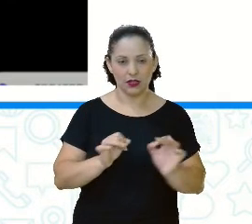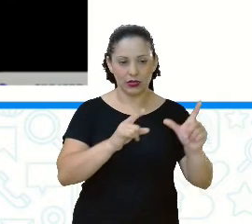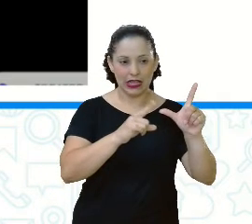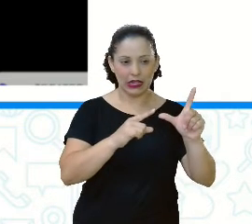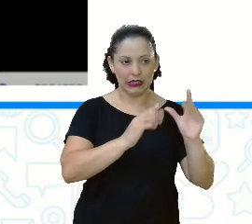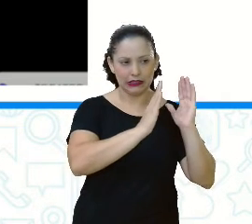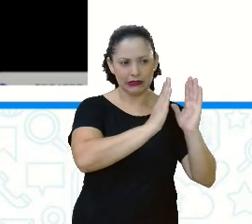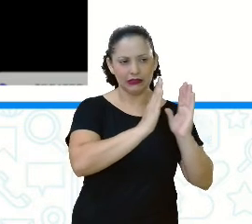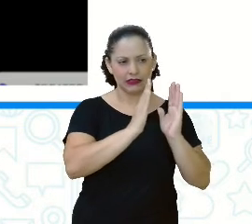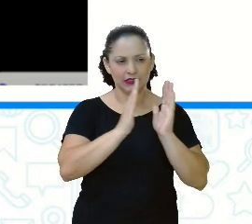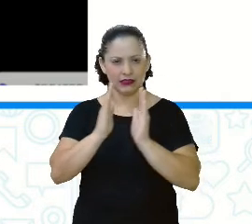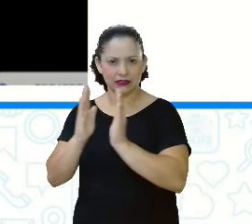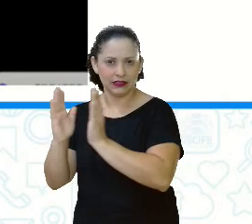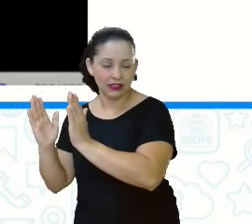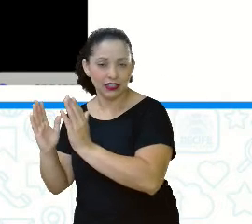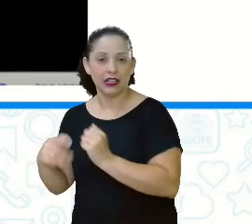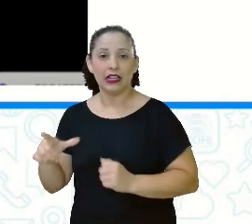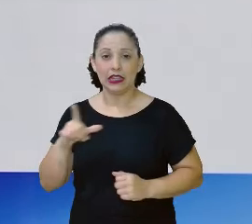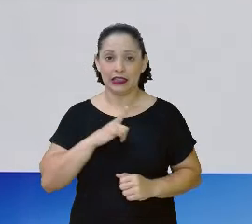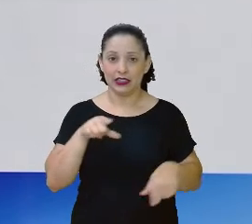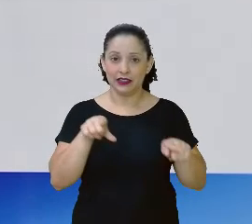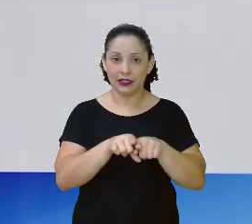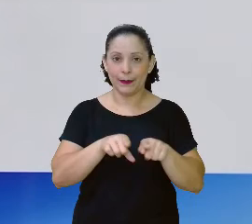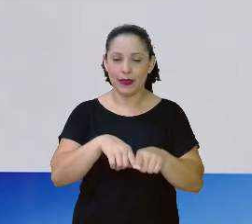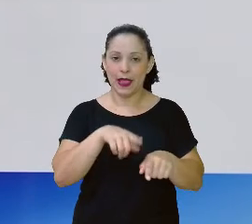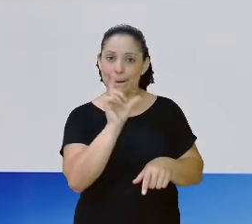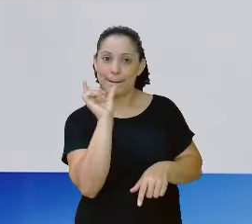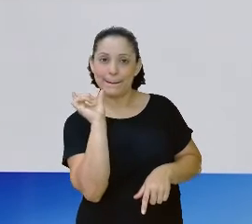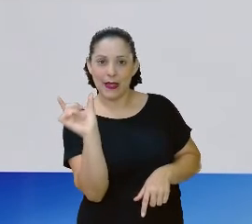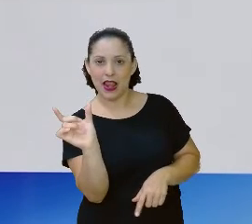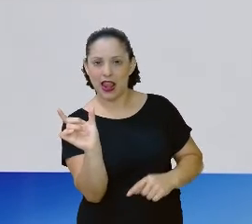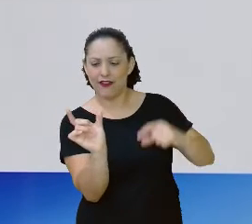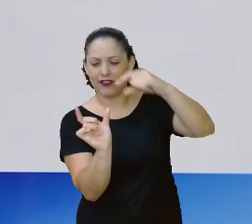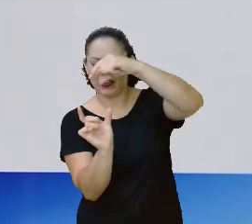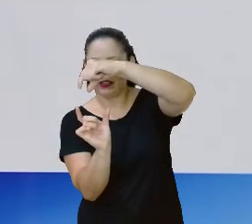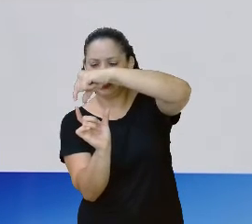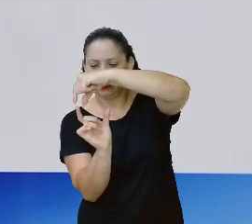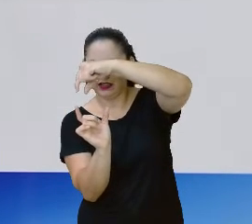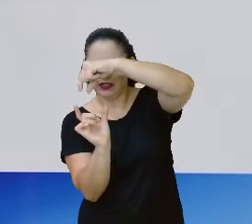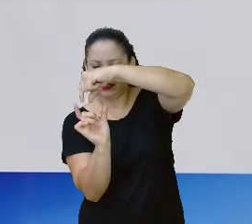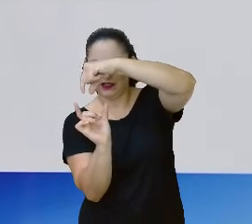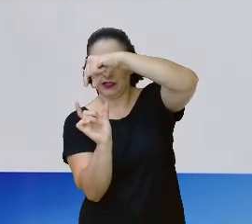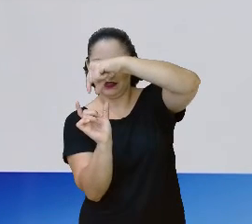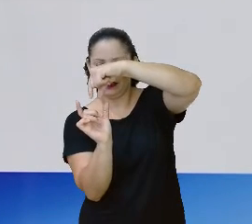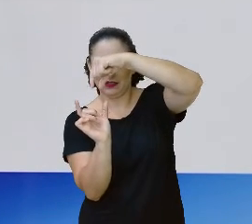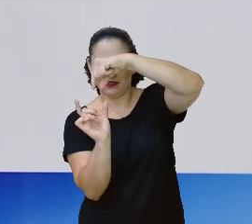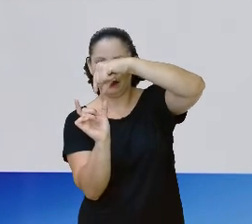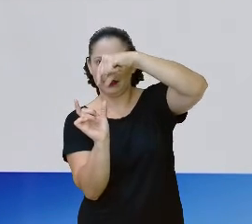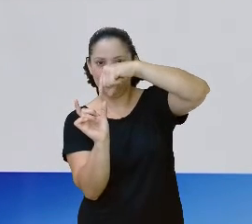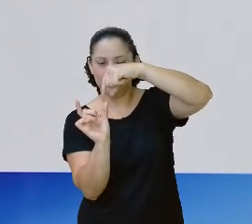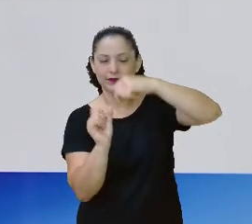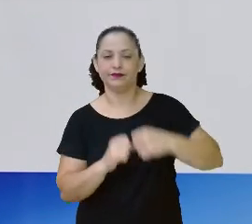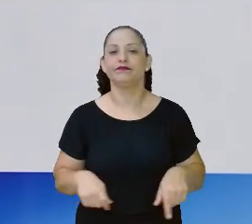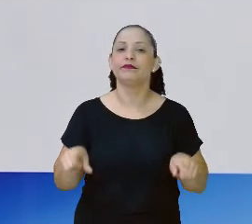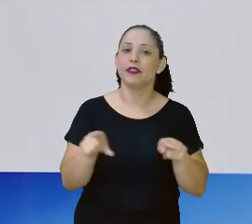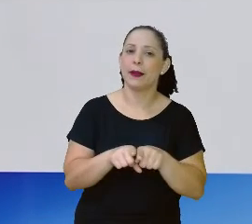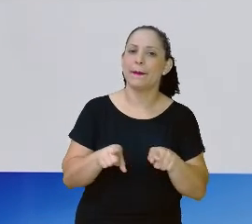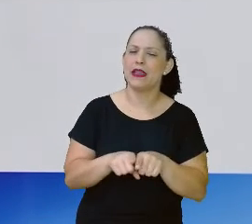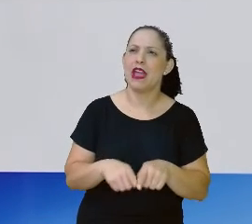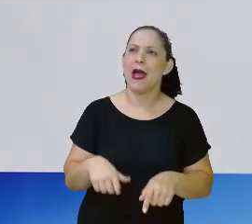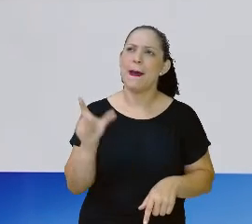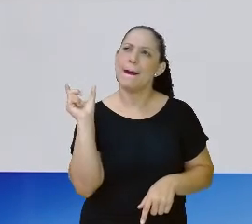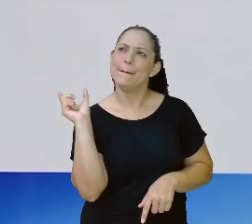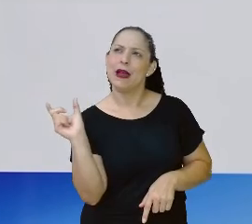uma grande maioria vem com a separação silábica já feita. Então, você tem até dúvida, a passou uma atividade para separar uma